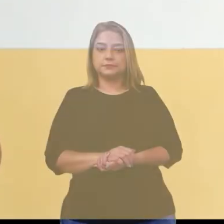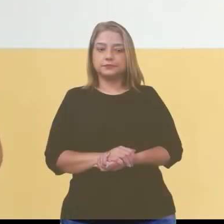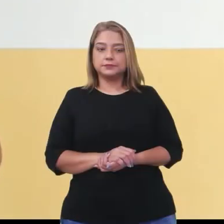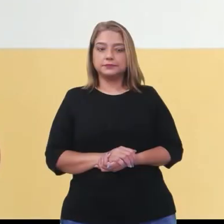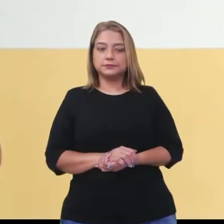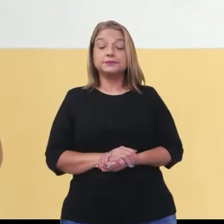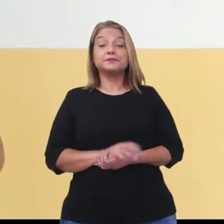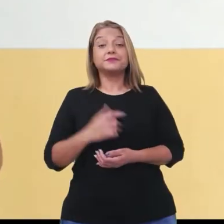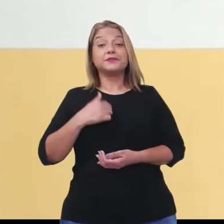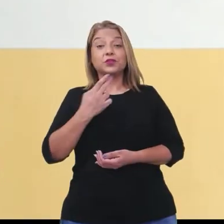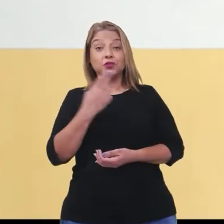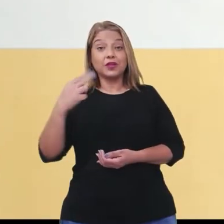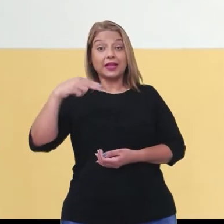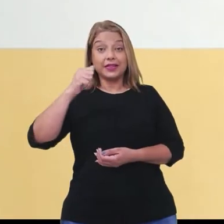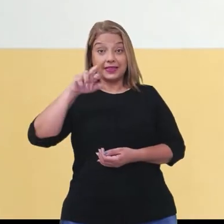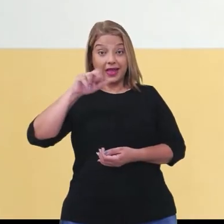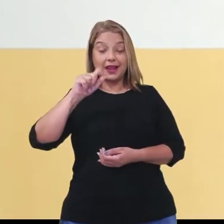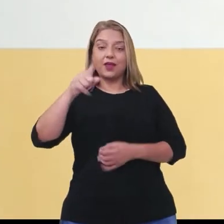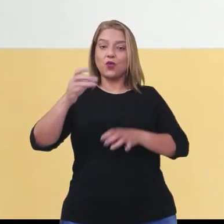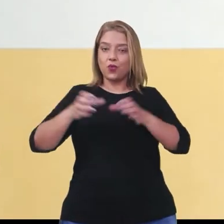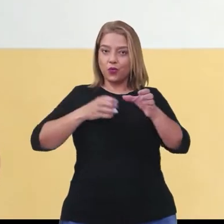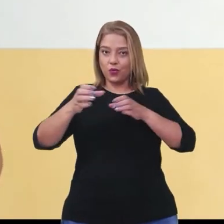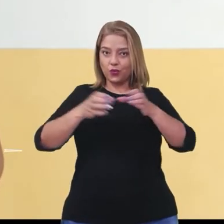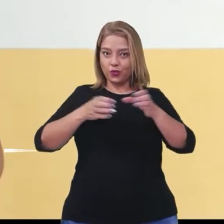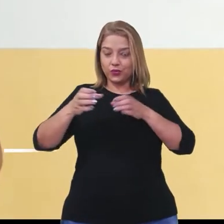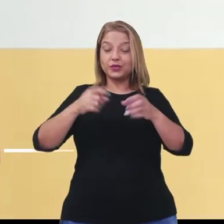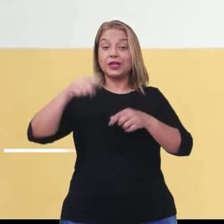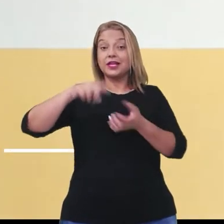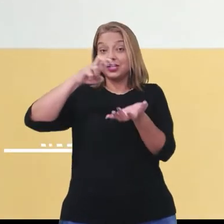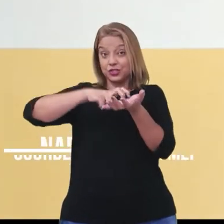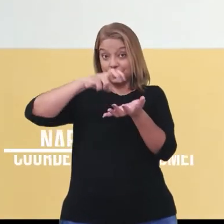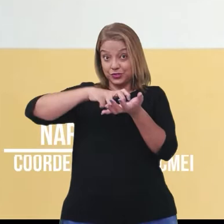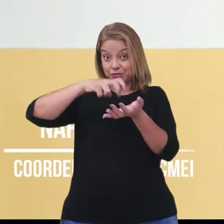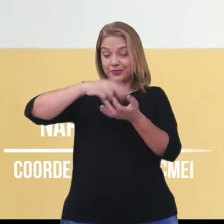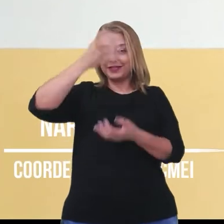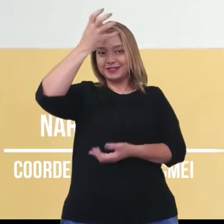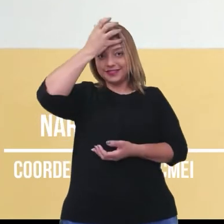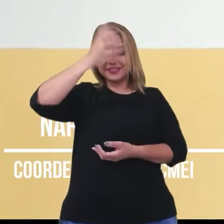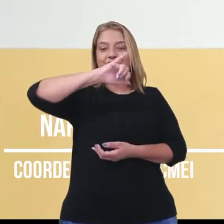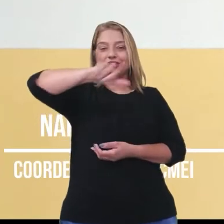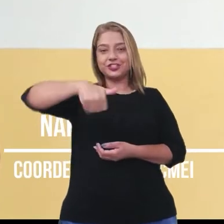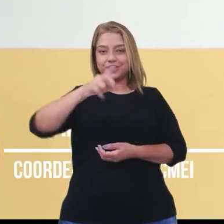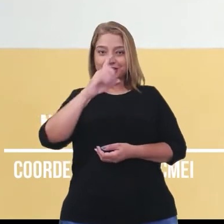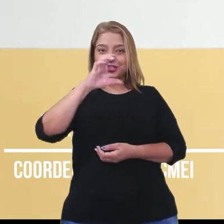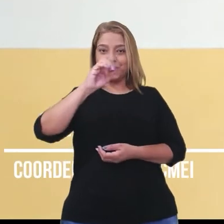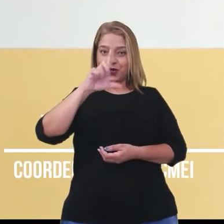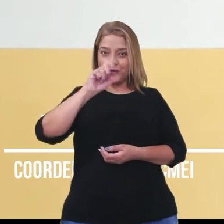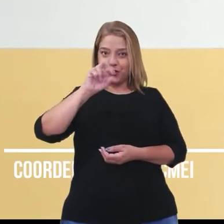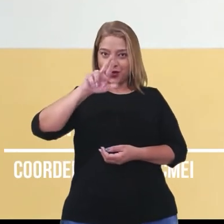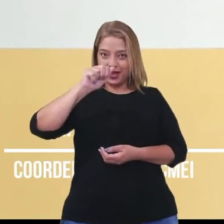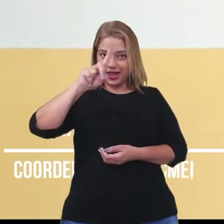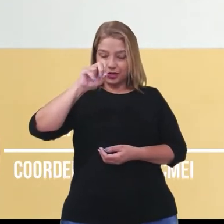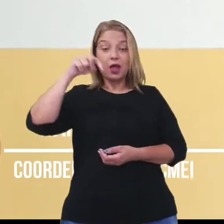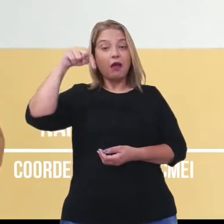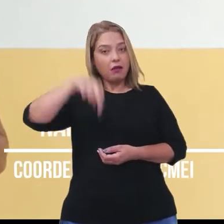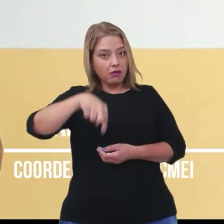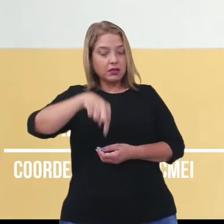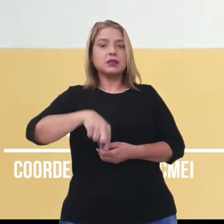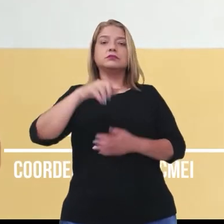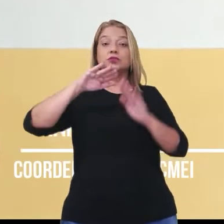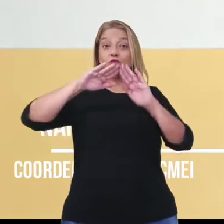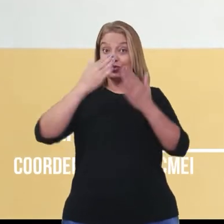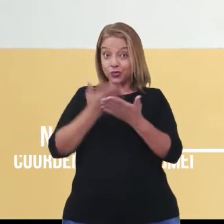Meu nome é Nara, sou coordenadora no período matutino do CEME Jardim Colorado. Aqui na nossa instituição,